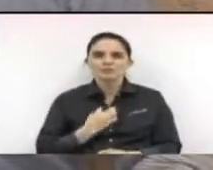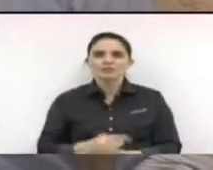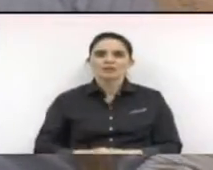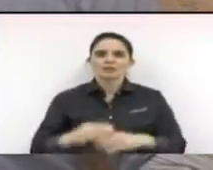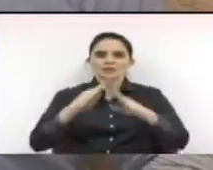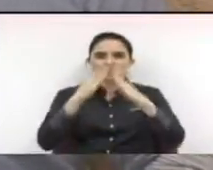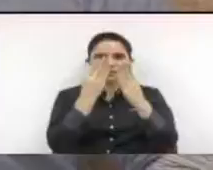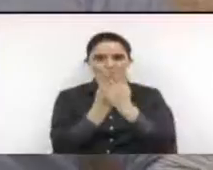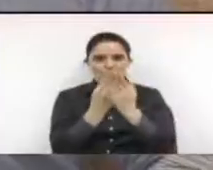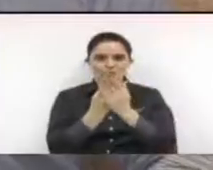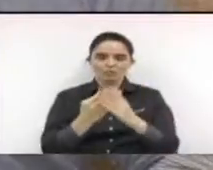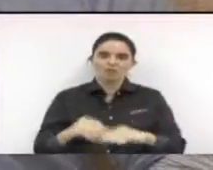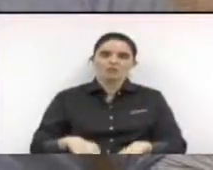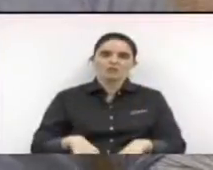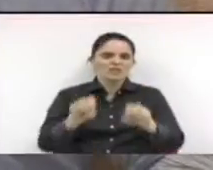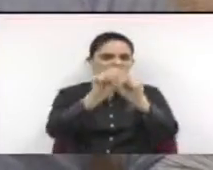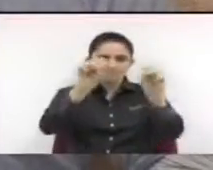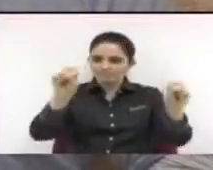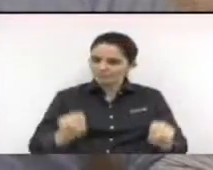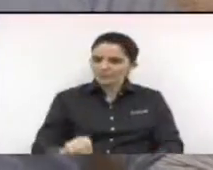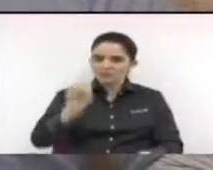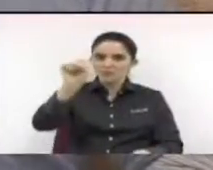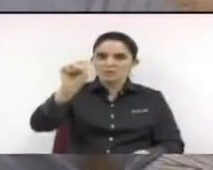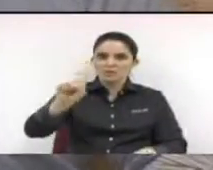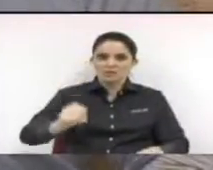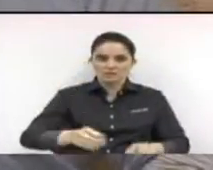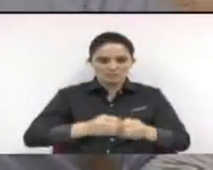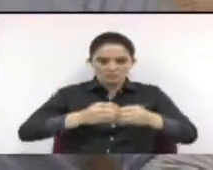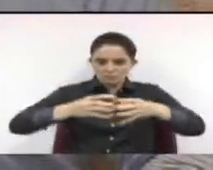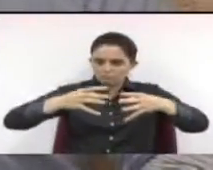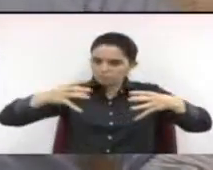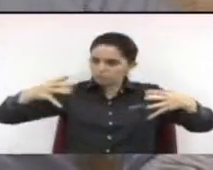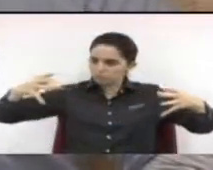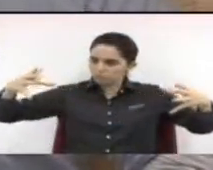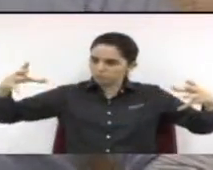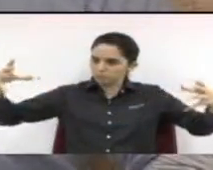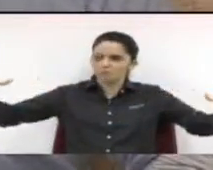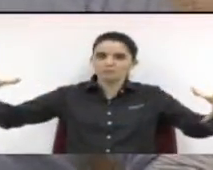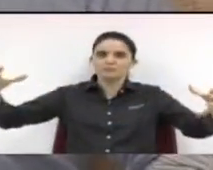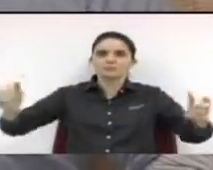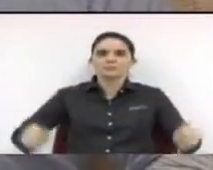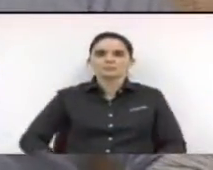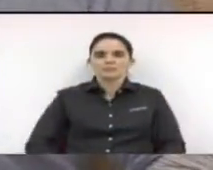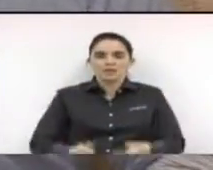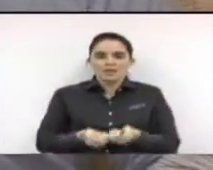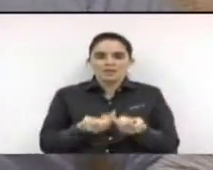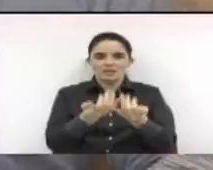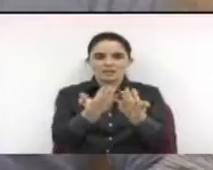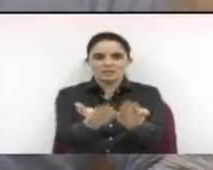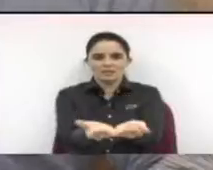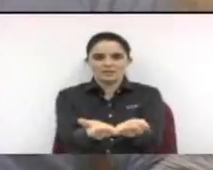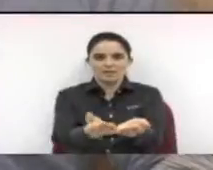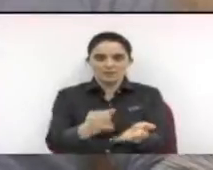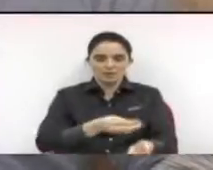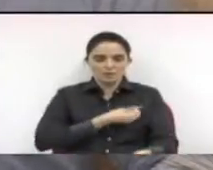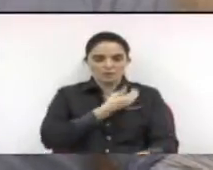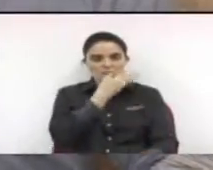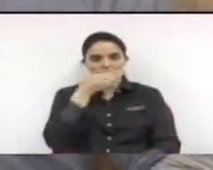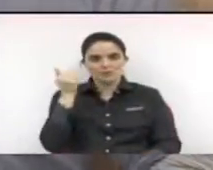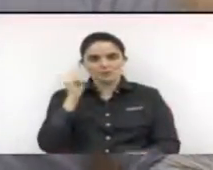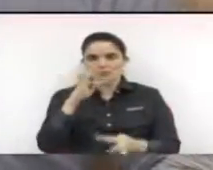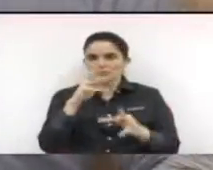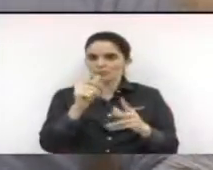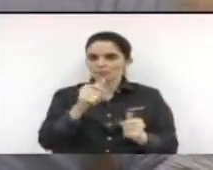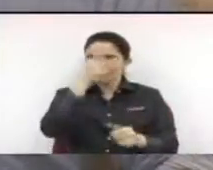Escola SESI, o Sistema S, se amplie, cresça e possa dar dignidade para as pessoas que por ele passam.